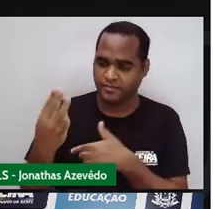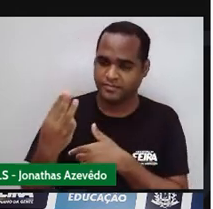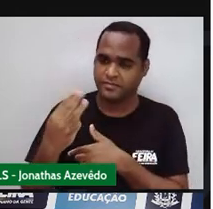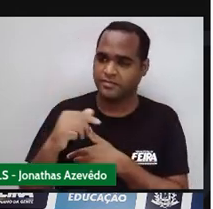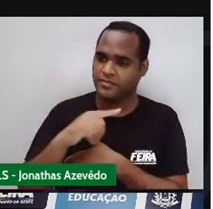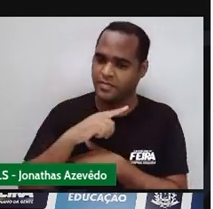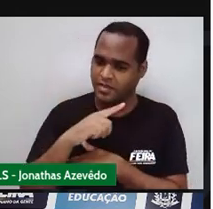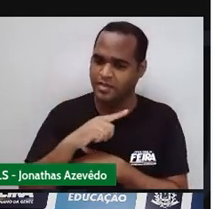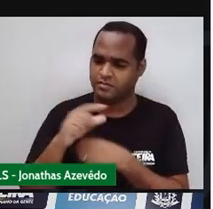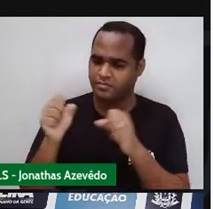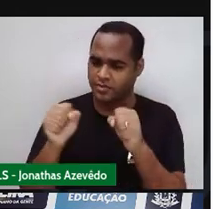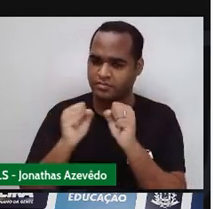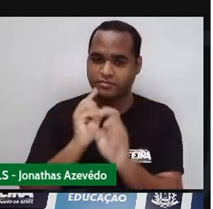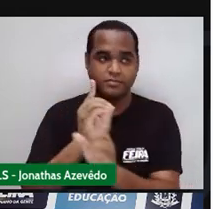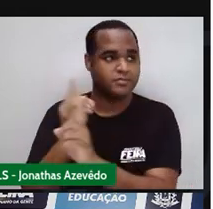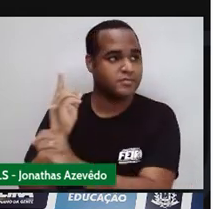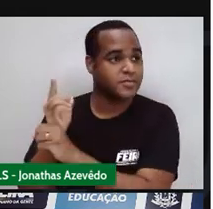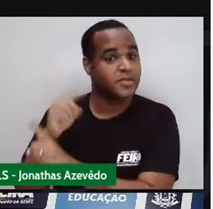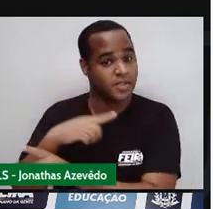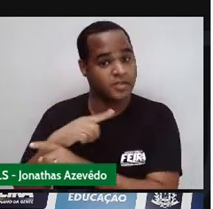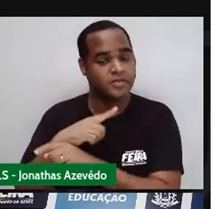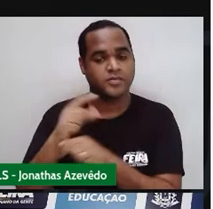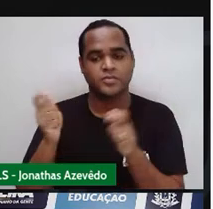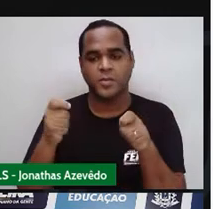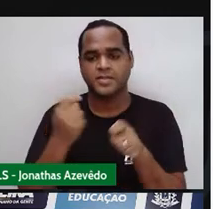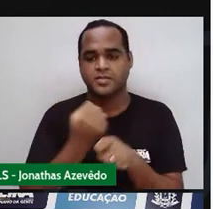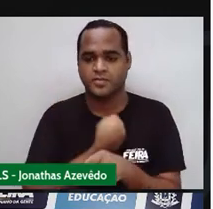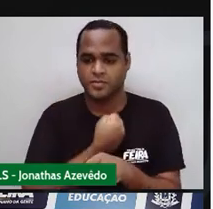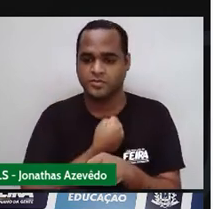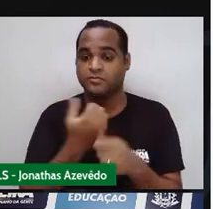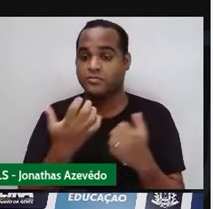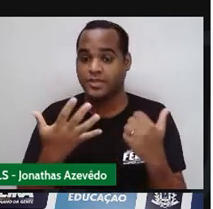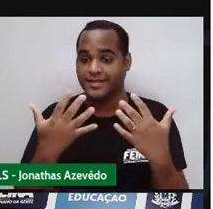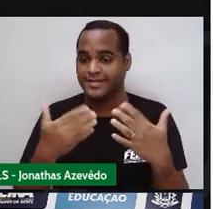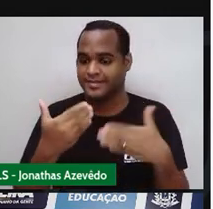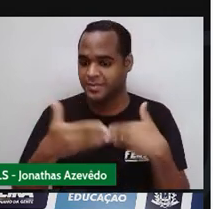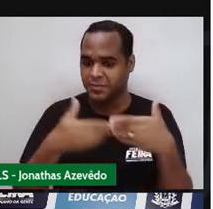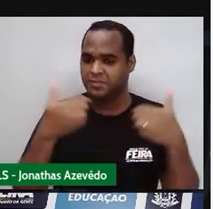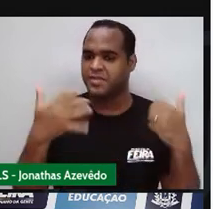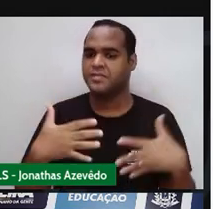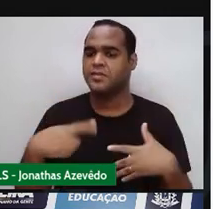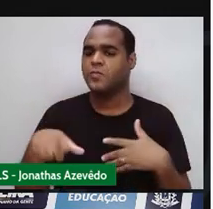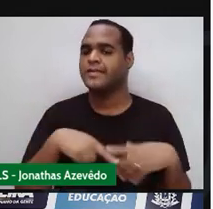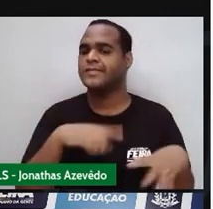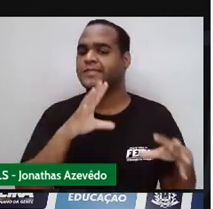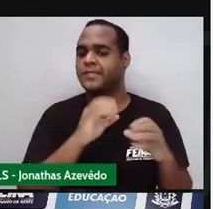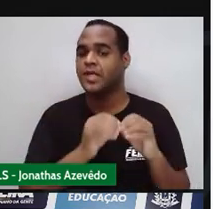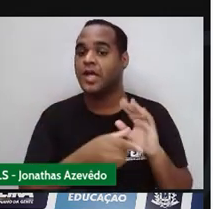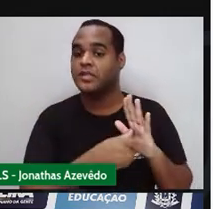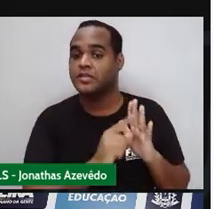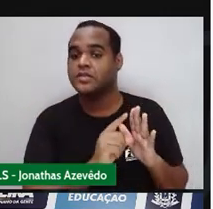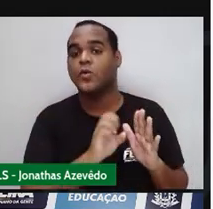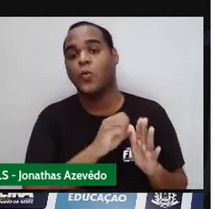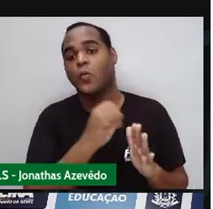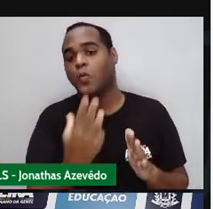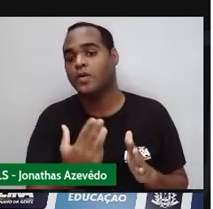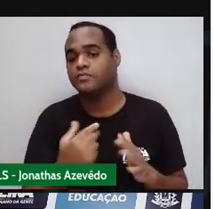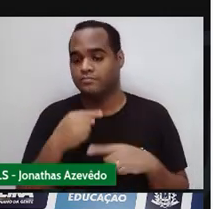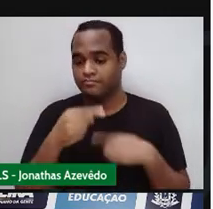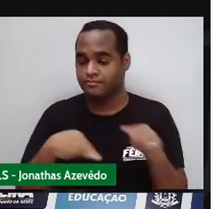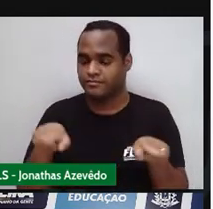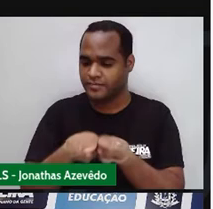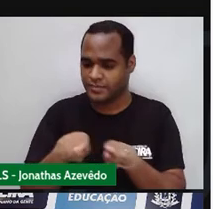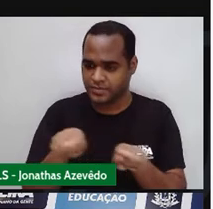número do meio Achando o número do meio Já que os três números São consecutivos A gente descobre O que vem antes Antecessor E